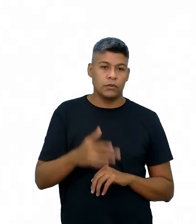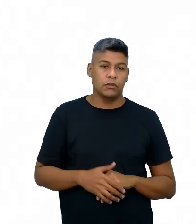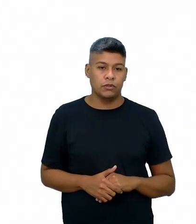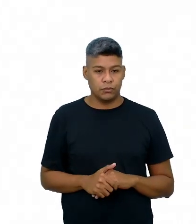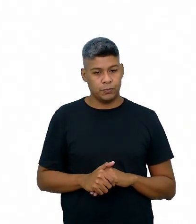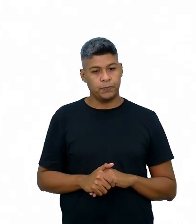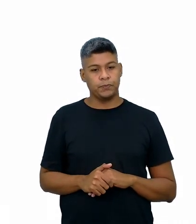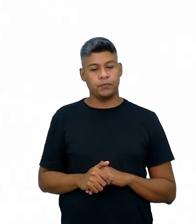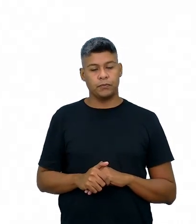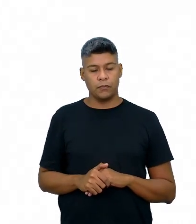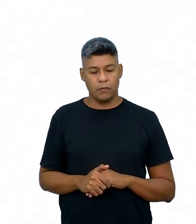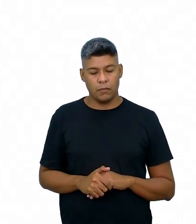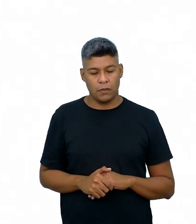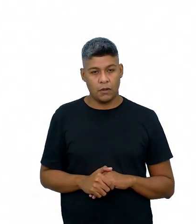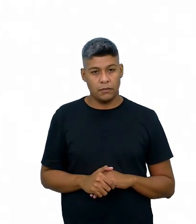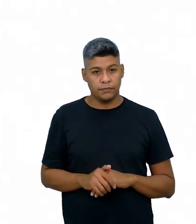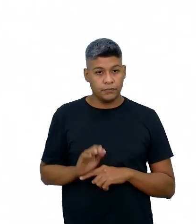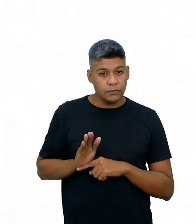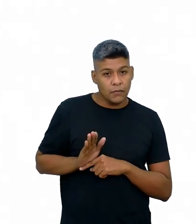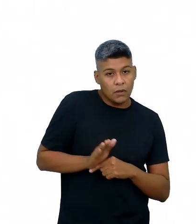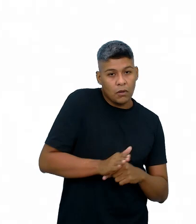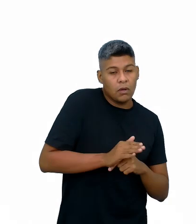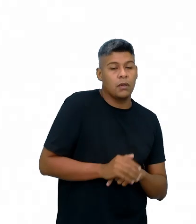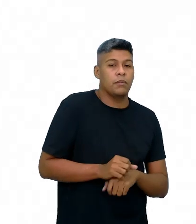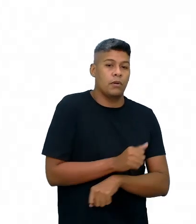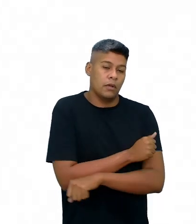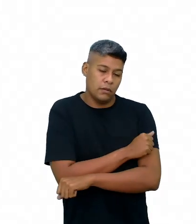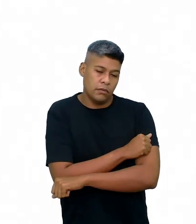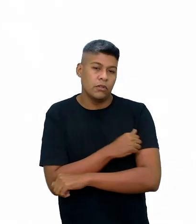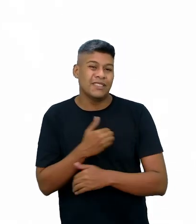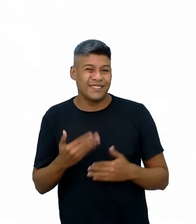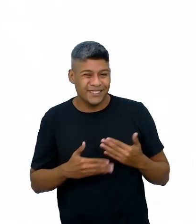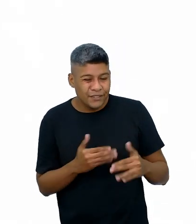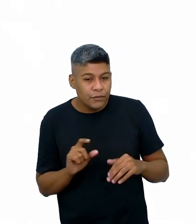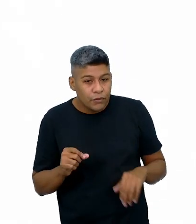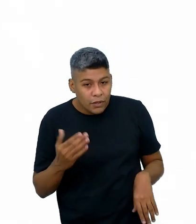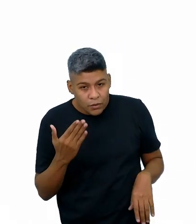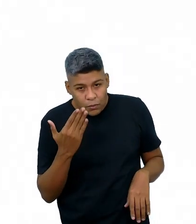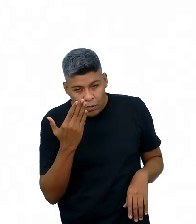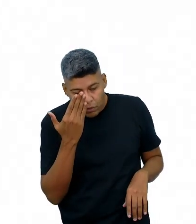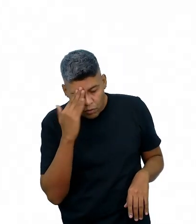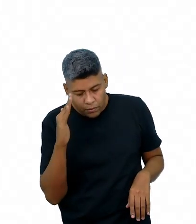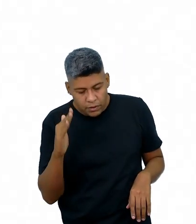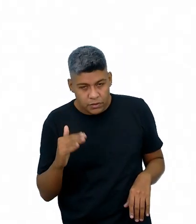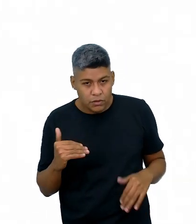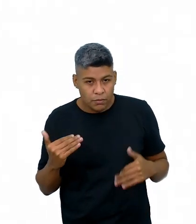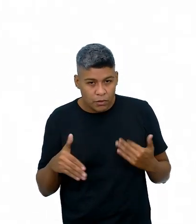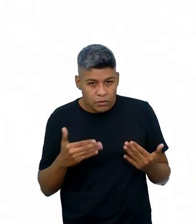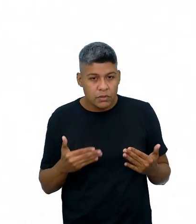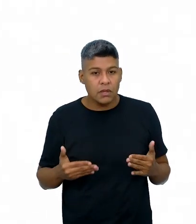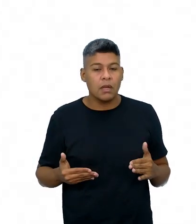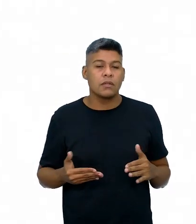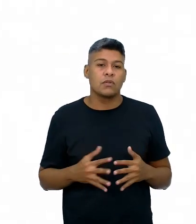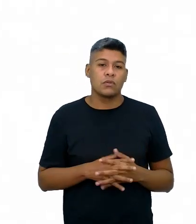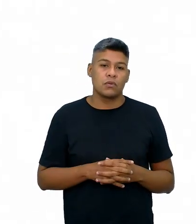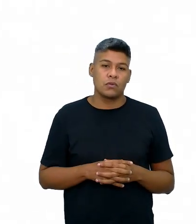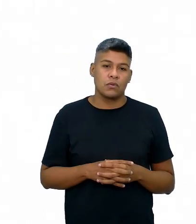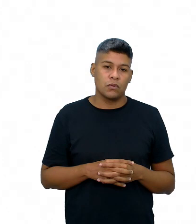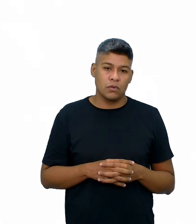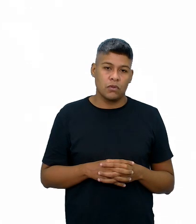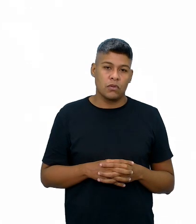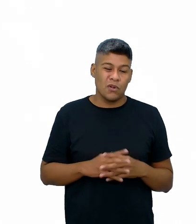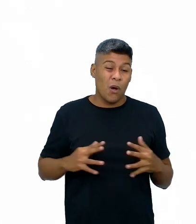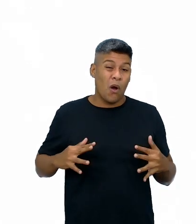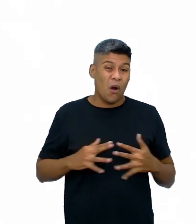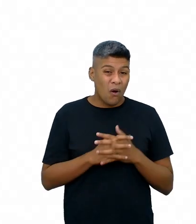Neste caso, né? Ele colabora para que os estudantes desenvolvam uma compreensão sobre os processos identitários, de